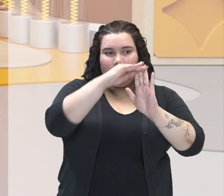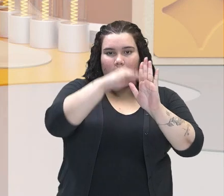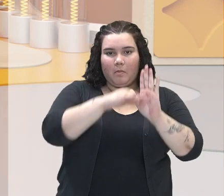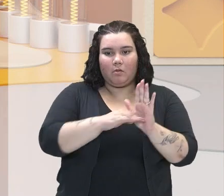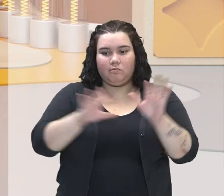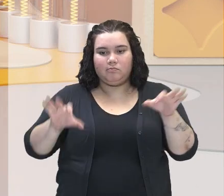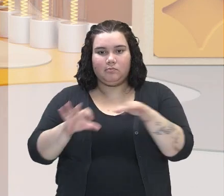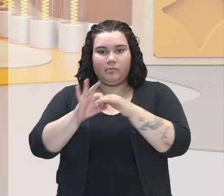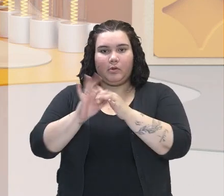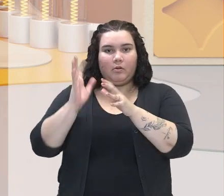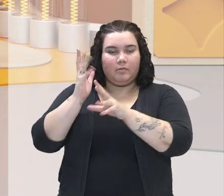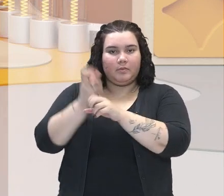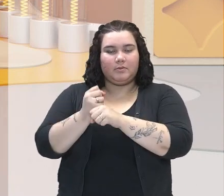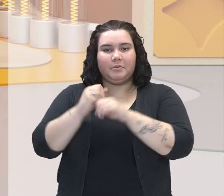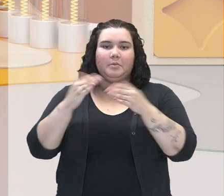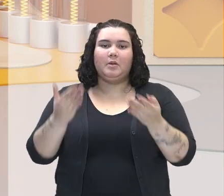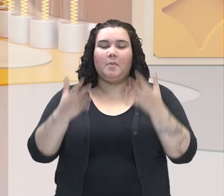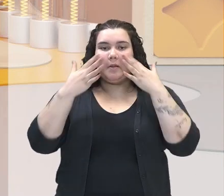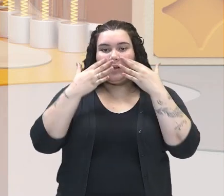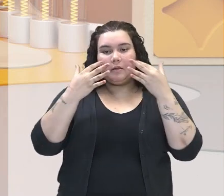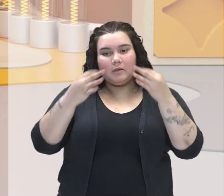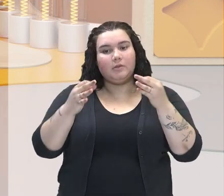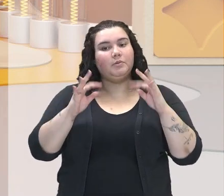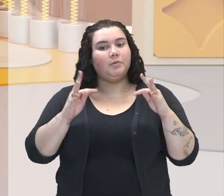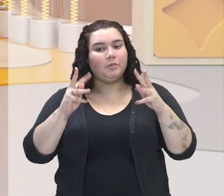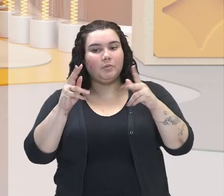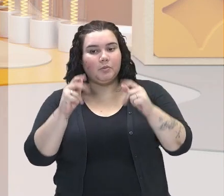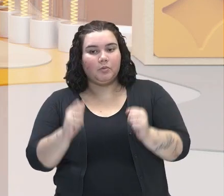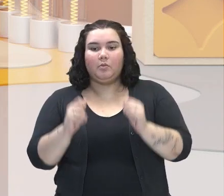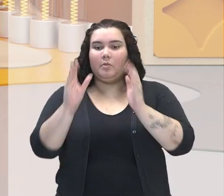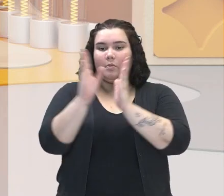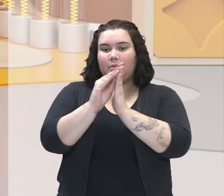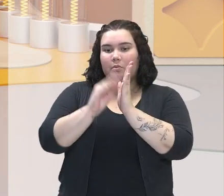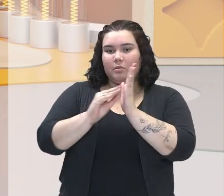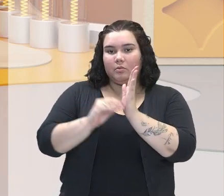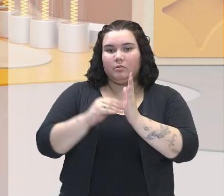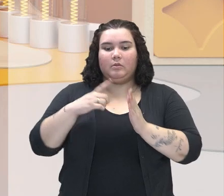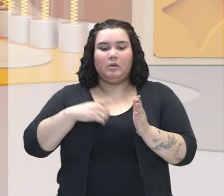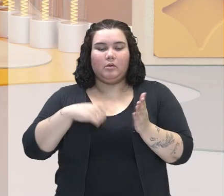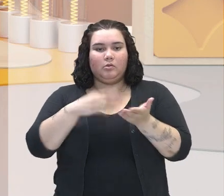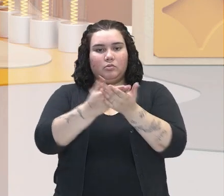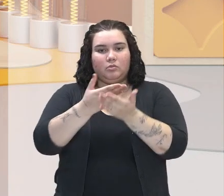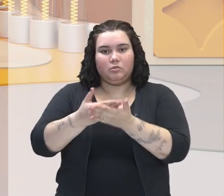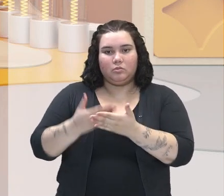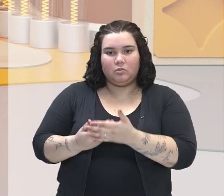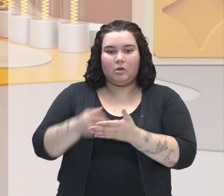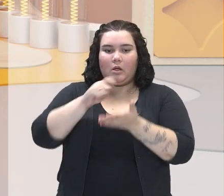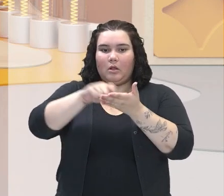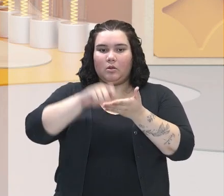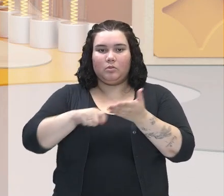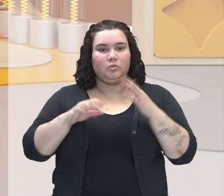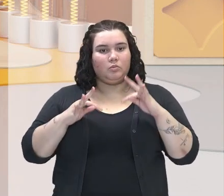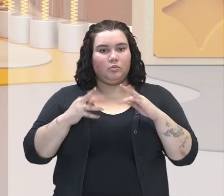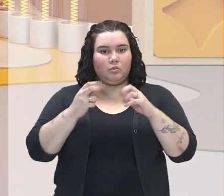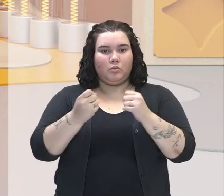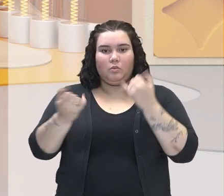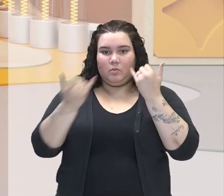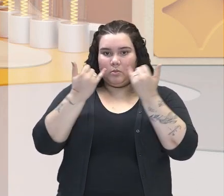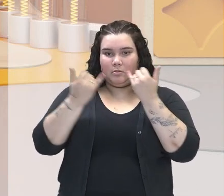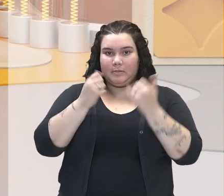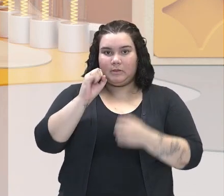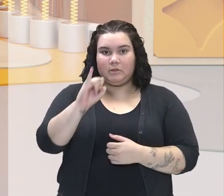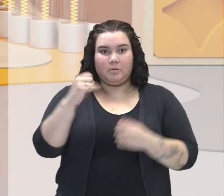Portanto, importante vocês ficarem atentos ao conteúdo que está sendo trabalhado, fazendo também as anotações de vocês, caso seja